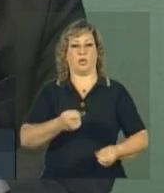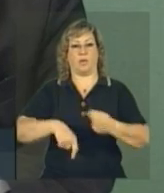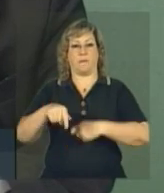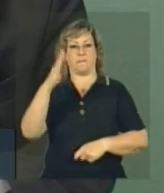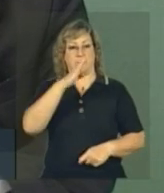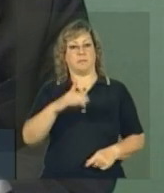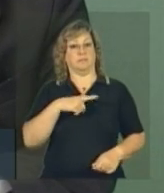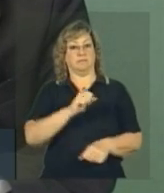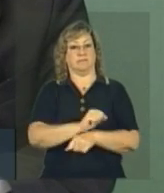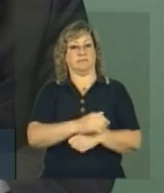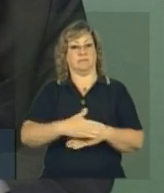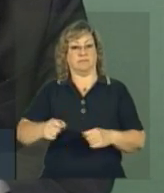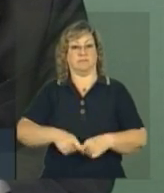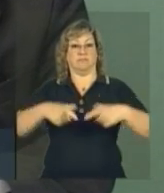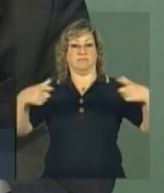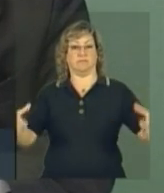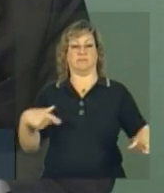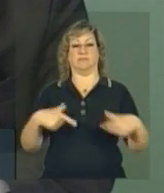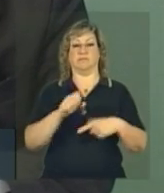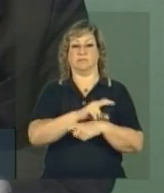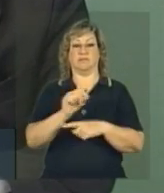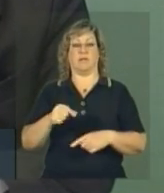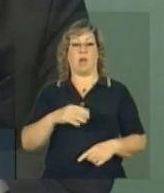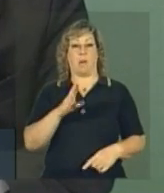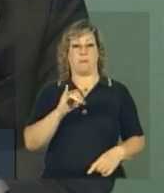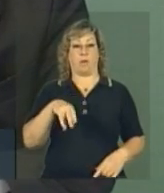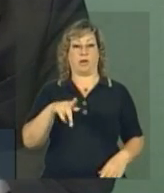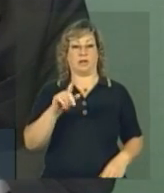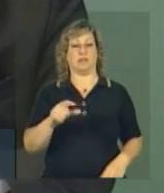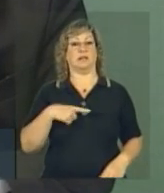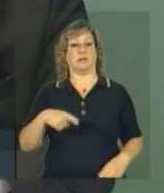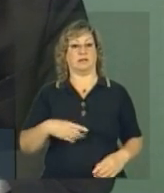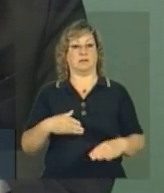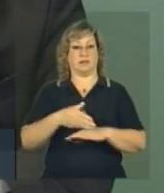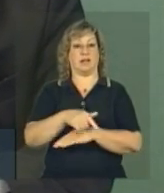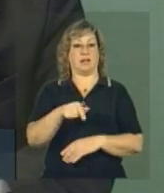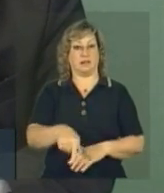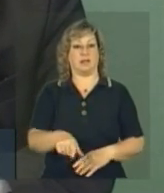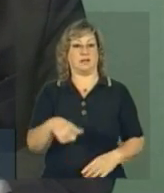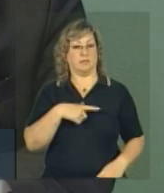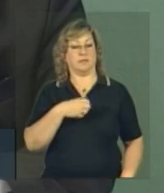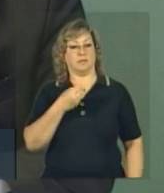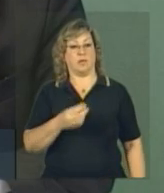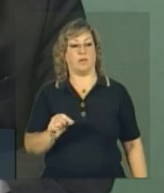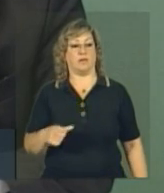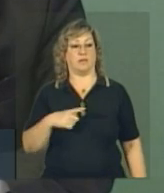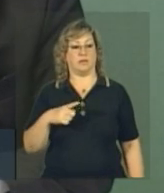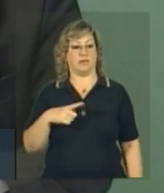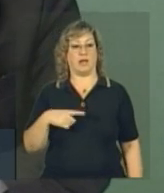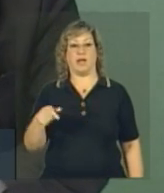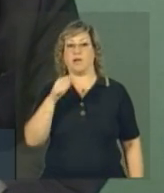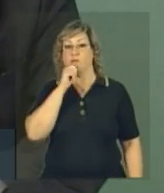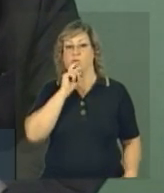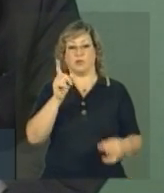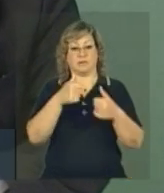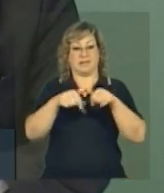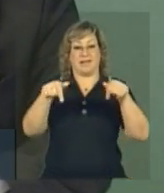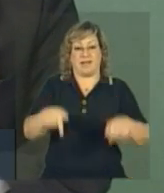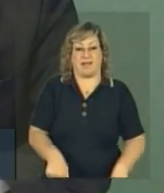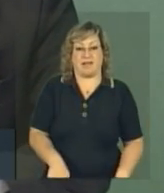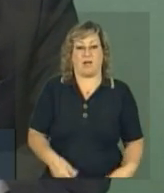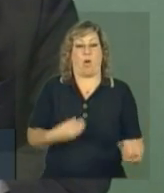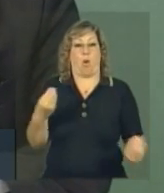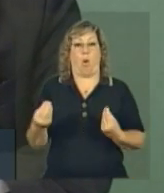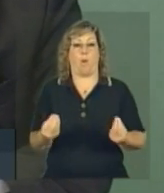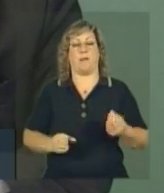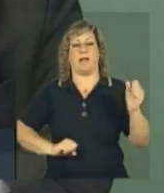perspectiva de expansão. A Boeing entrar nisso, tem lá seus sinais. A Boeing ainda não está aqui presente como